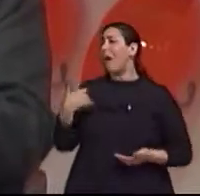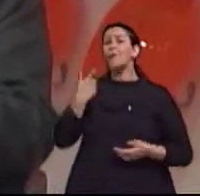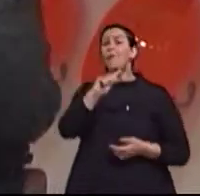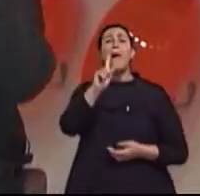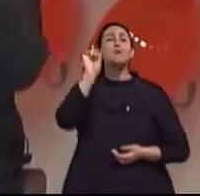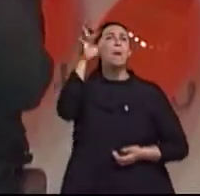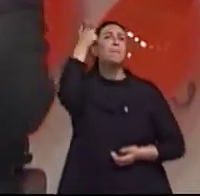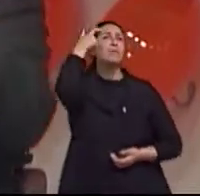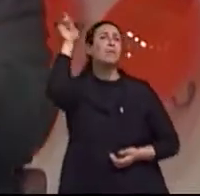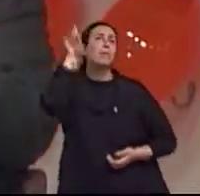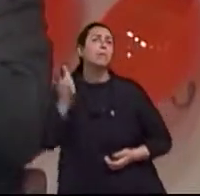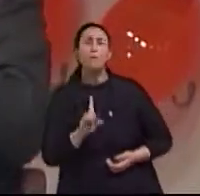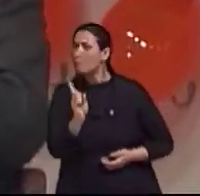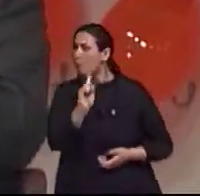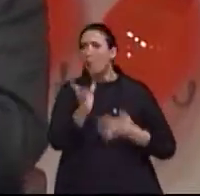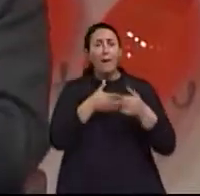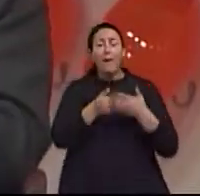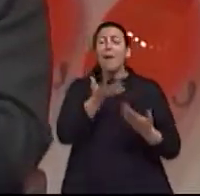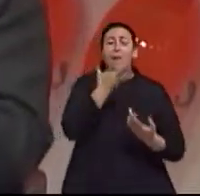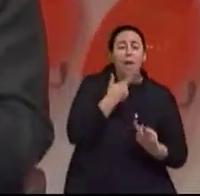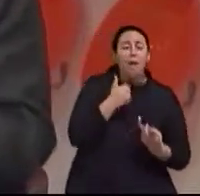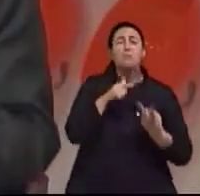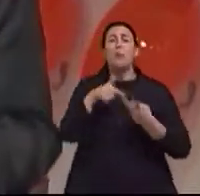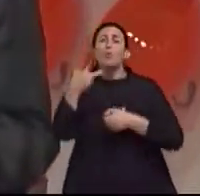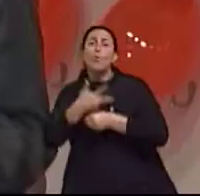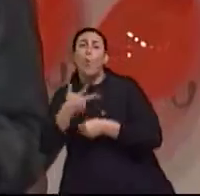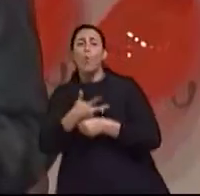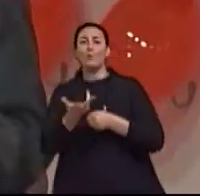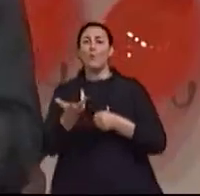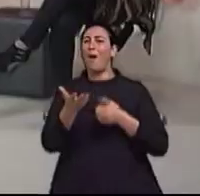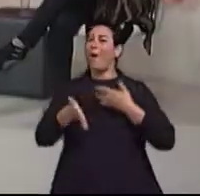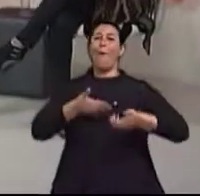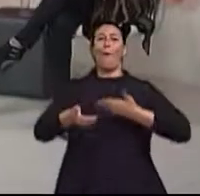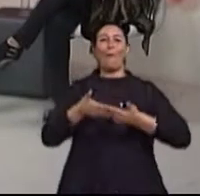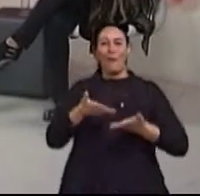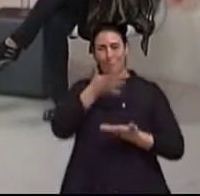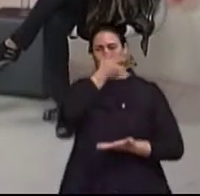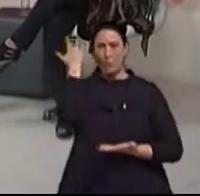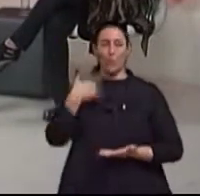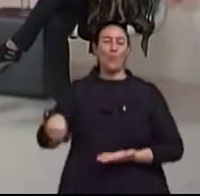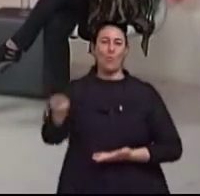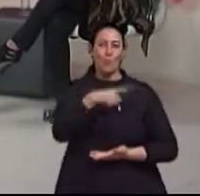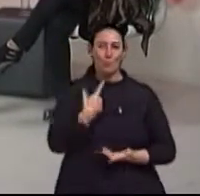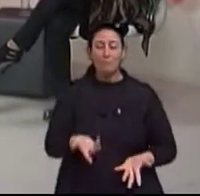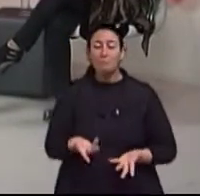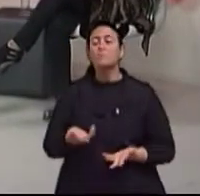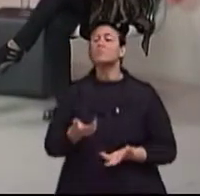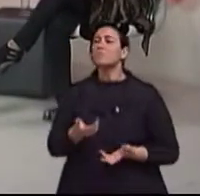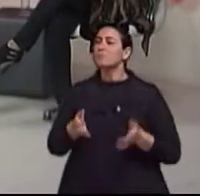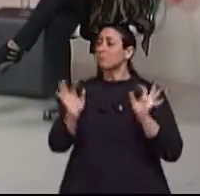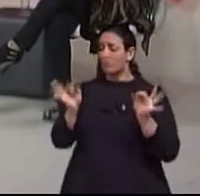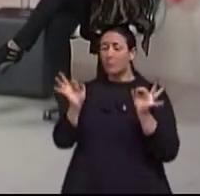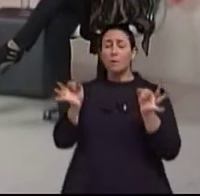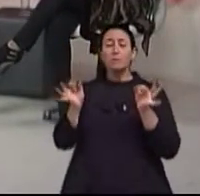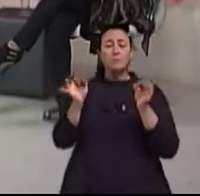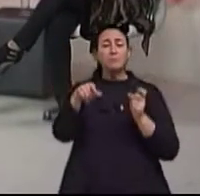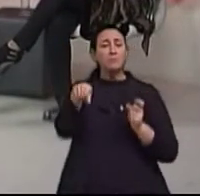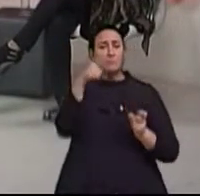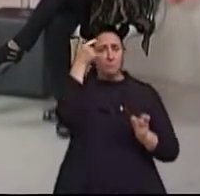pessoa, seja criança, seja idoso, qualquer coisa. Isso é importante, esse conceito, é um conceito que os arquitetos já estão